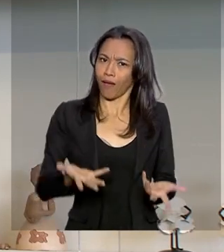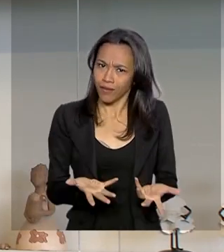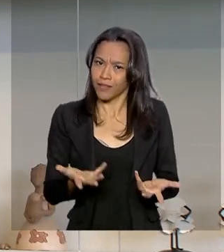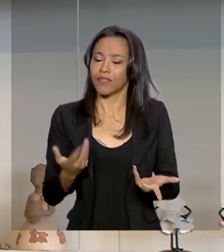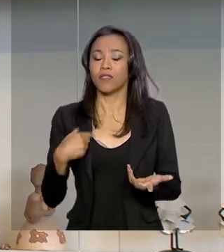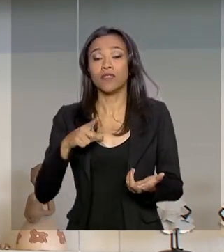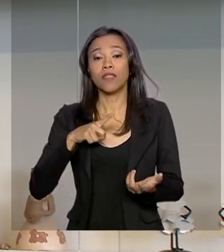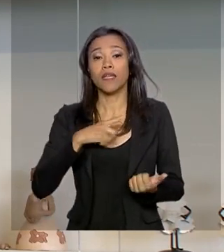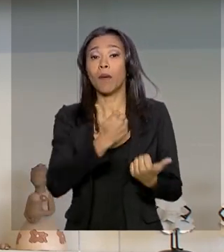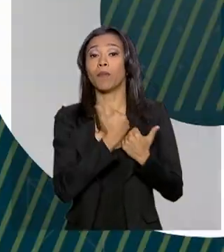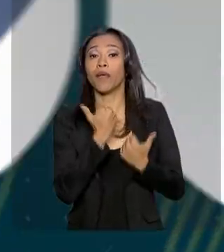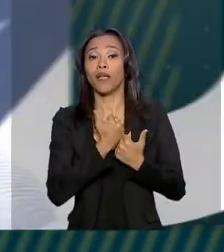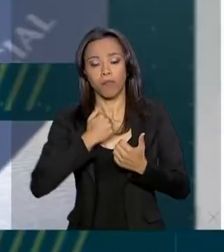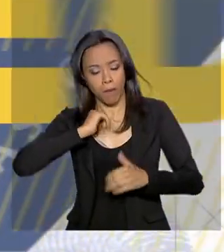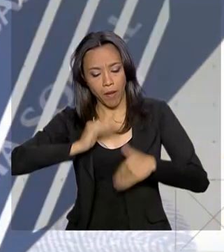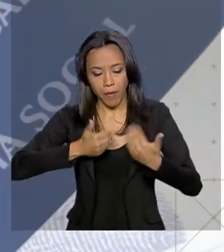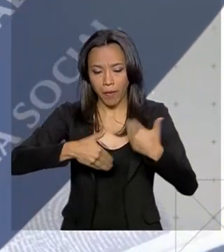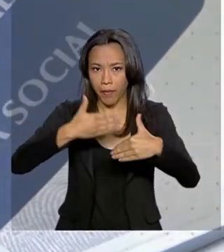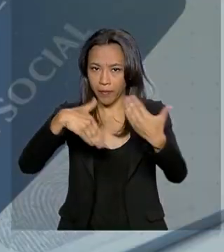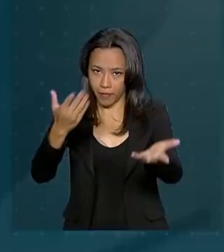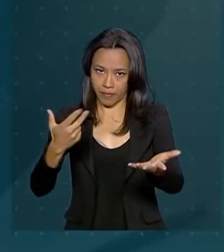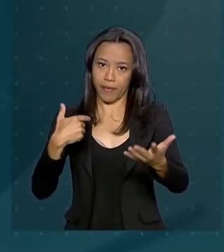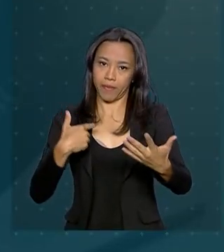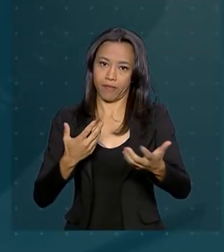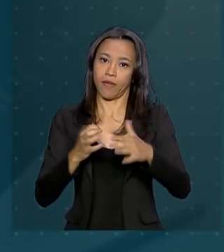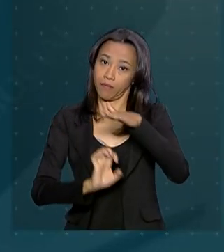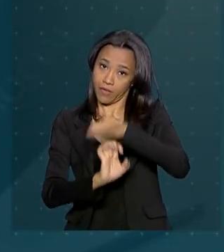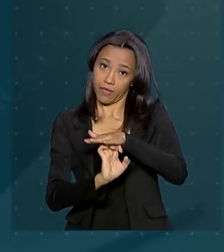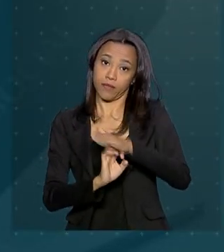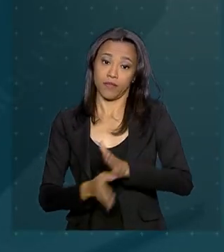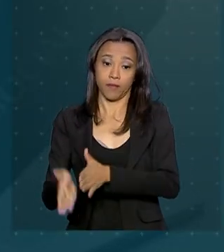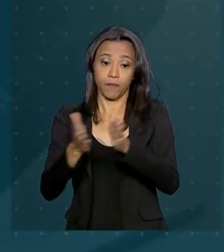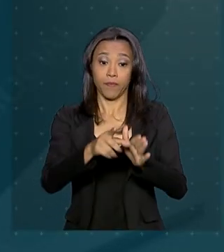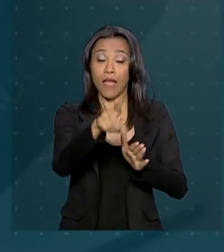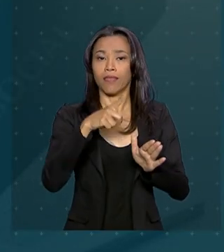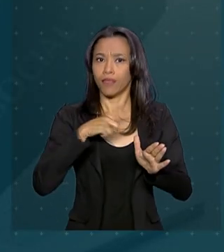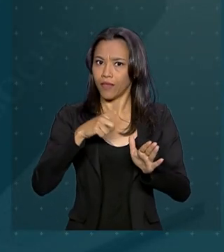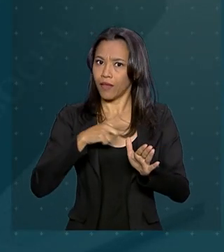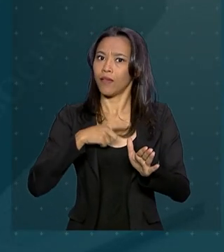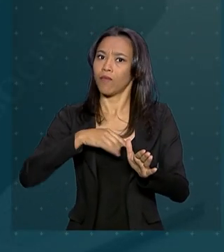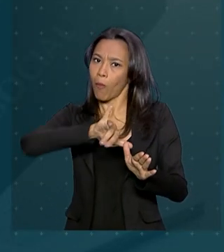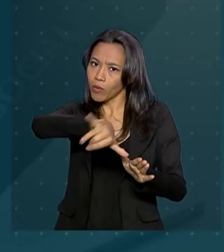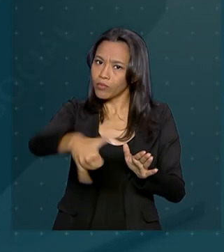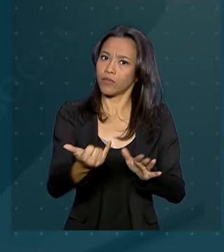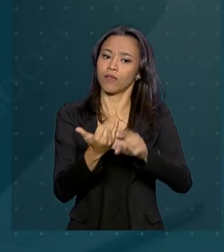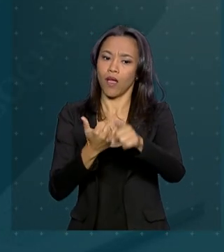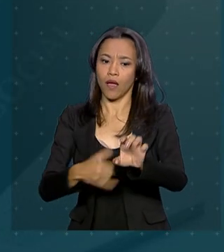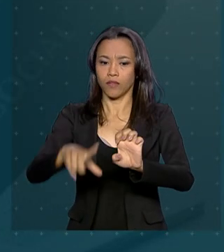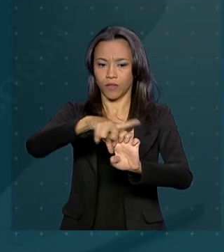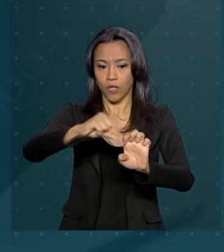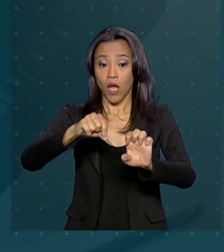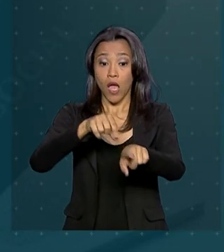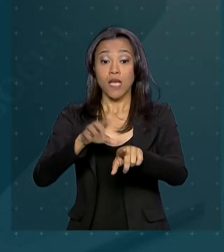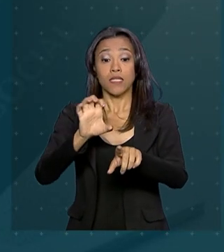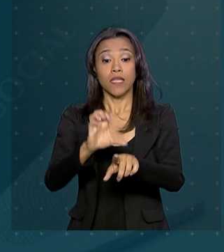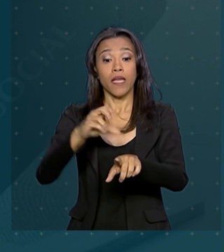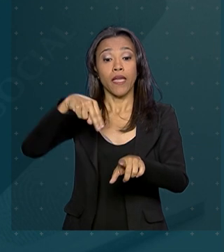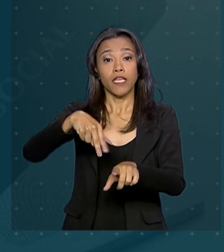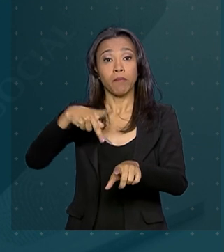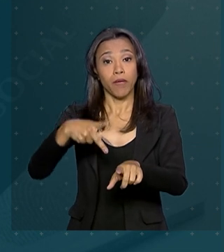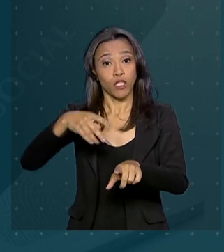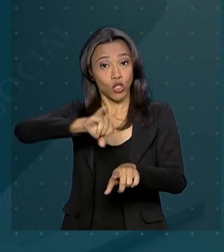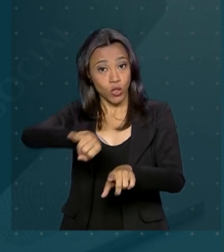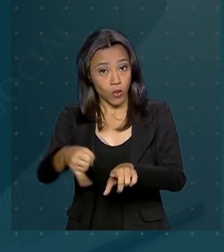apoiado para crescer. A formalização como MEI traz uma série de vantagens. O CNPJ permite acessar